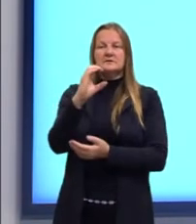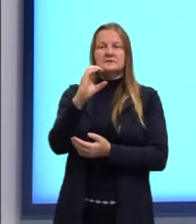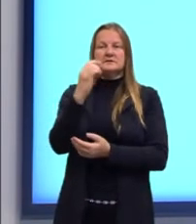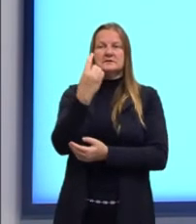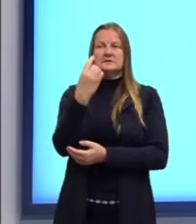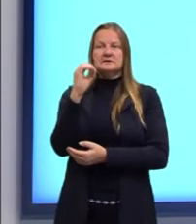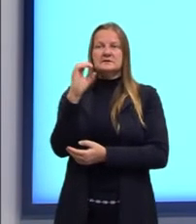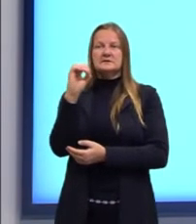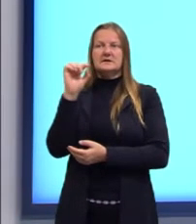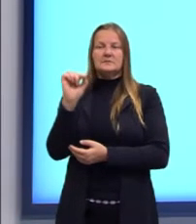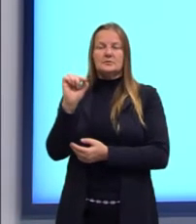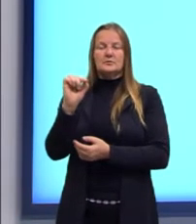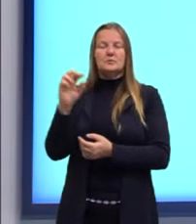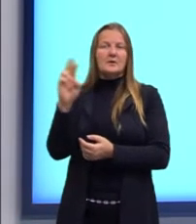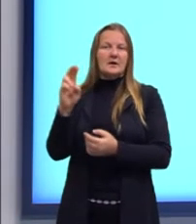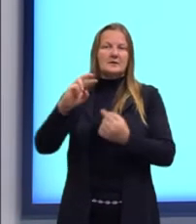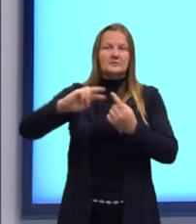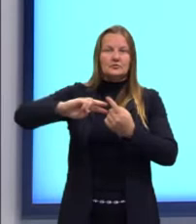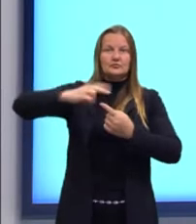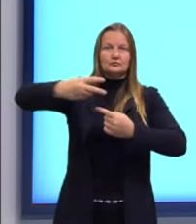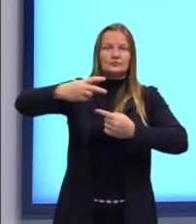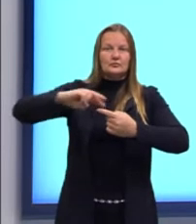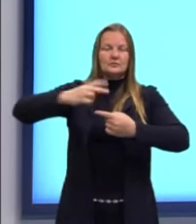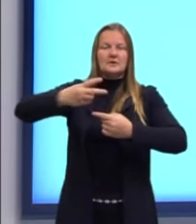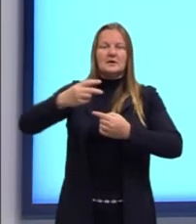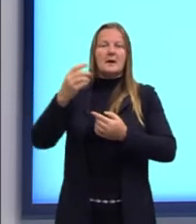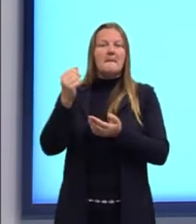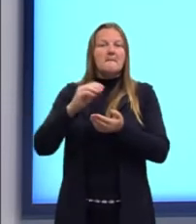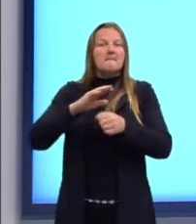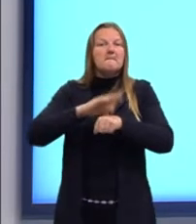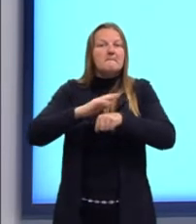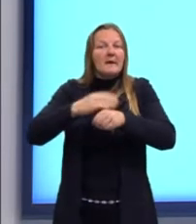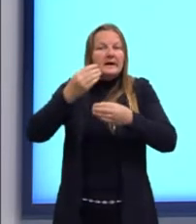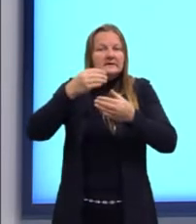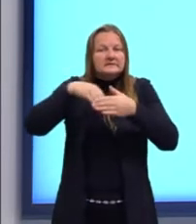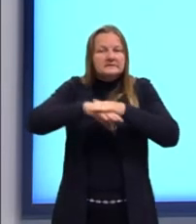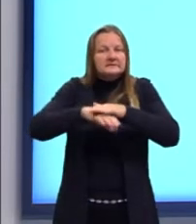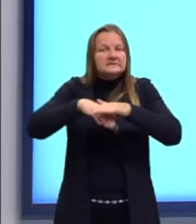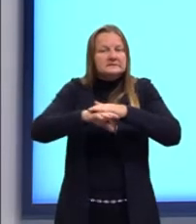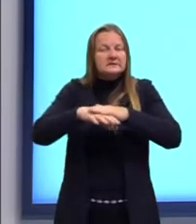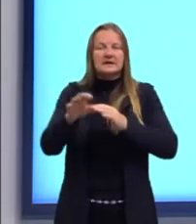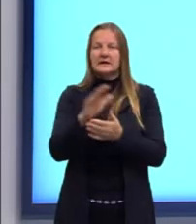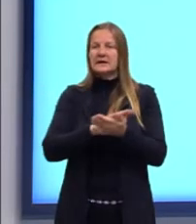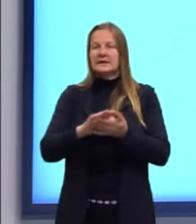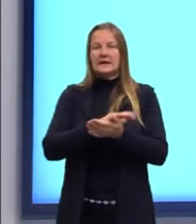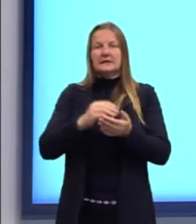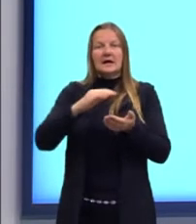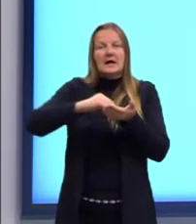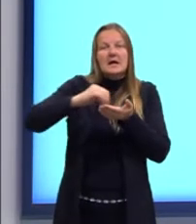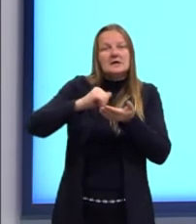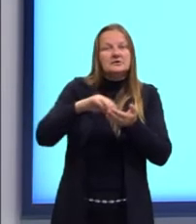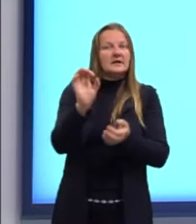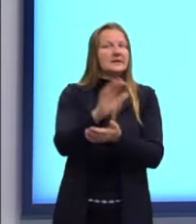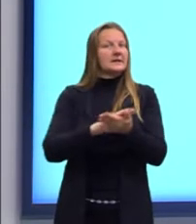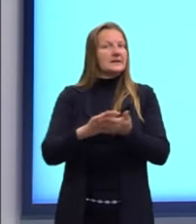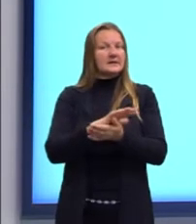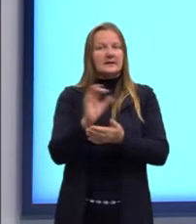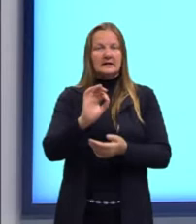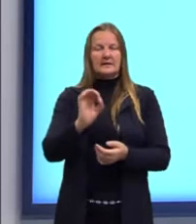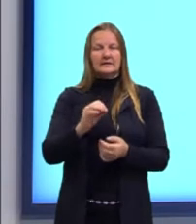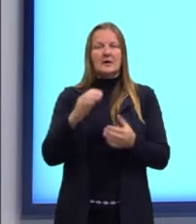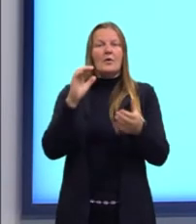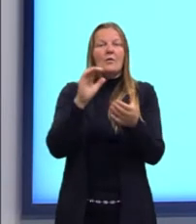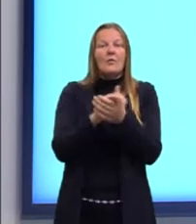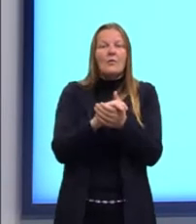reais duplique sem outros depósitos ou retiradas. Fazendo uso da tabela, o casal pode